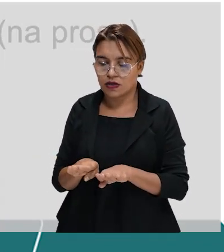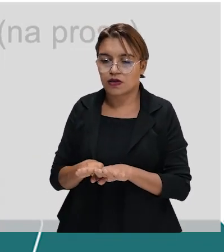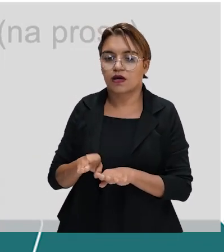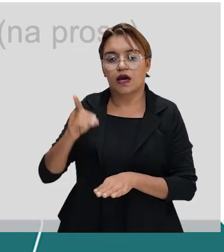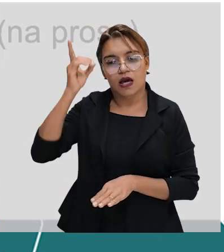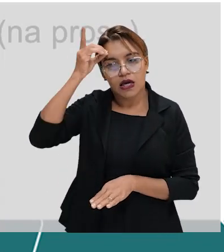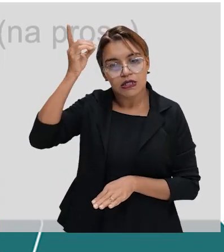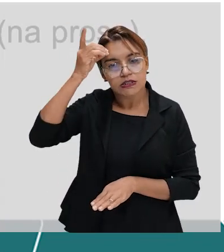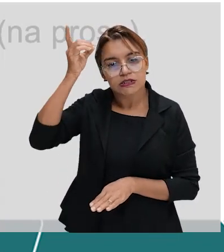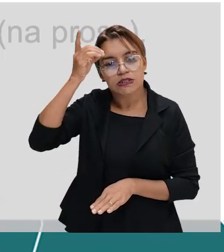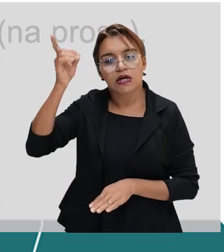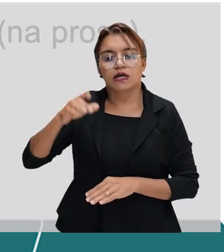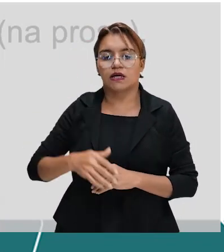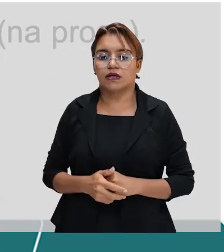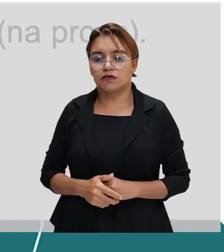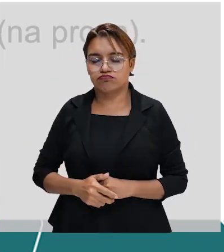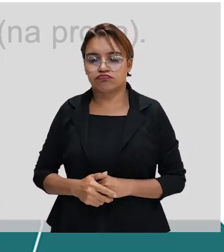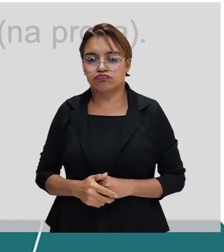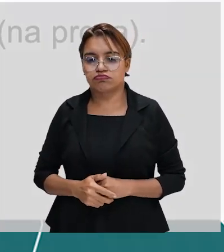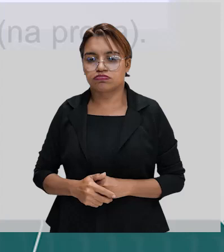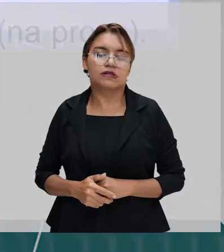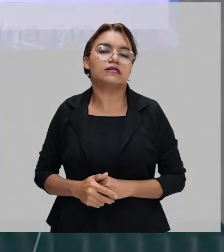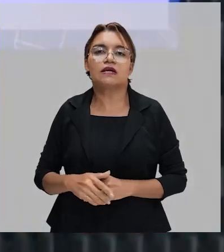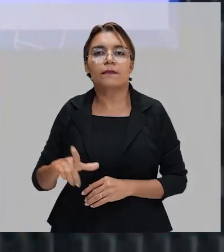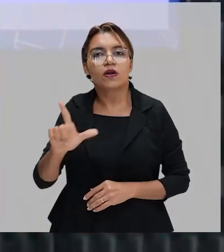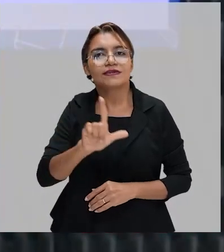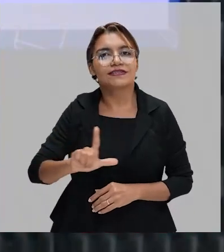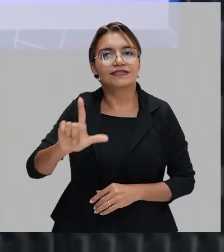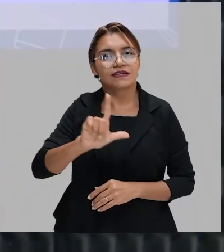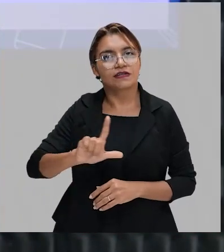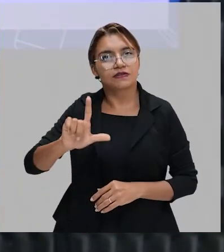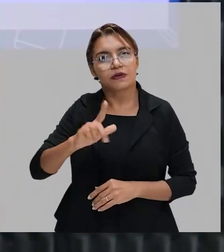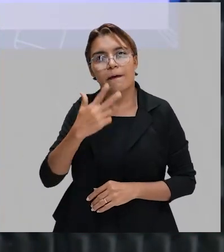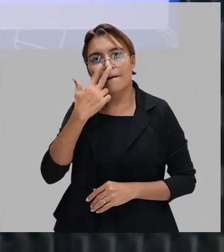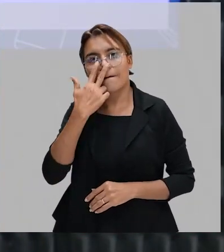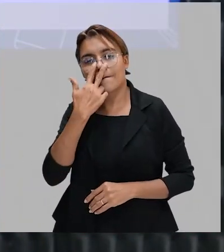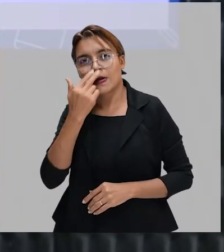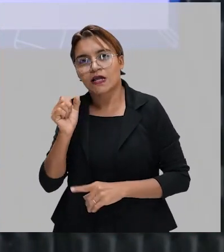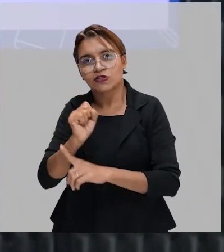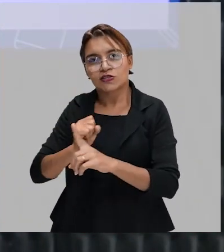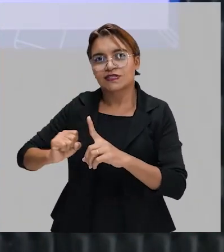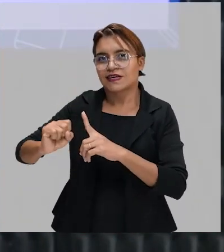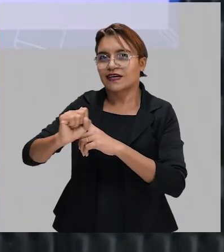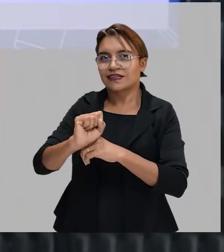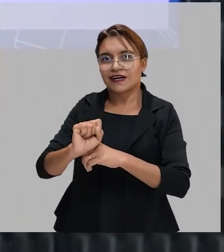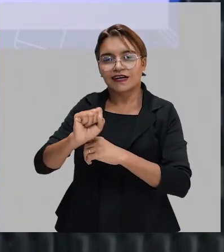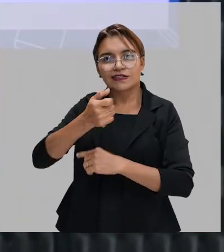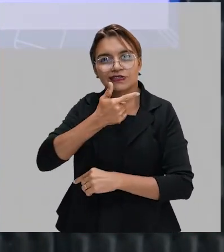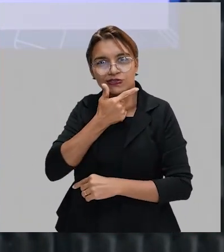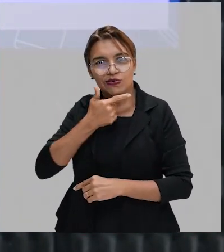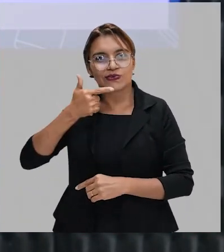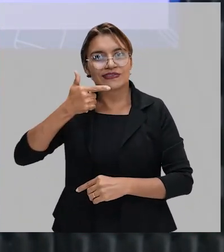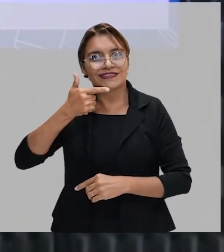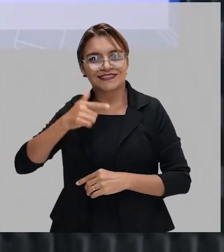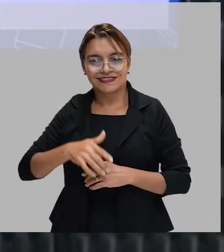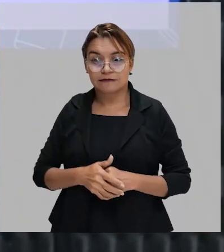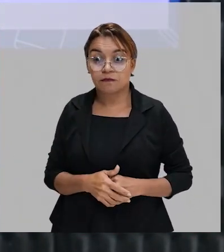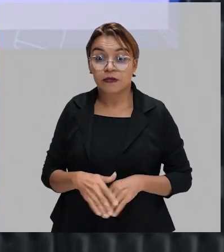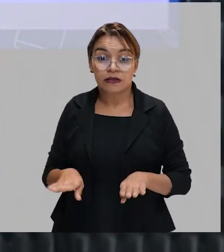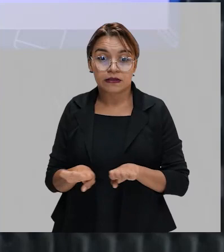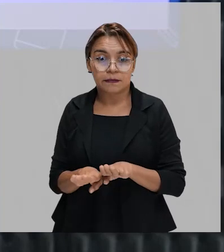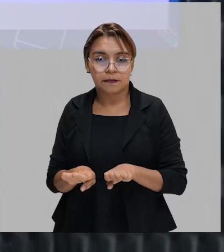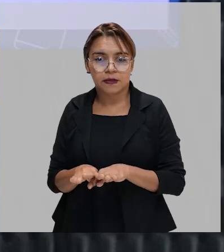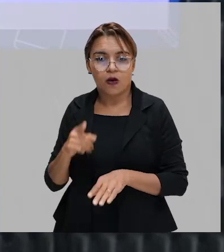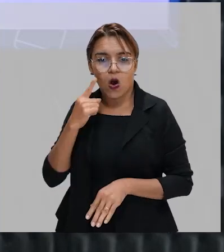formalistas, uma concepção da literatura como o sorriso da sociedade. Nós temos os destaques para Olavo Bilac e